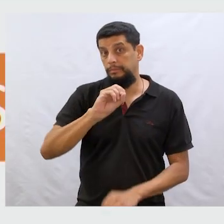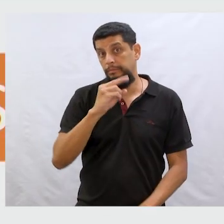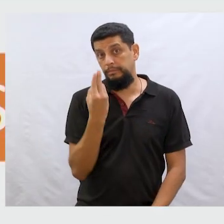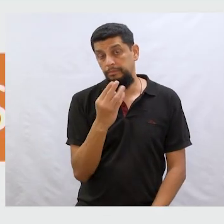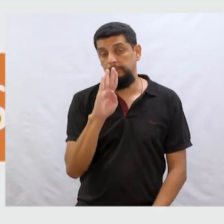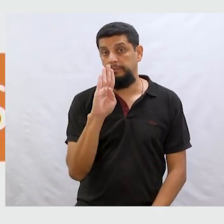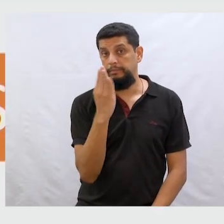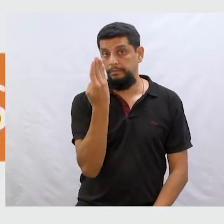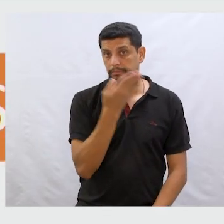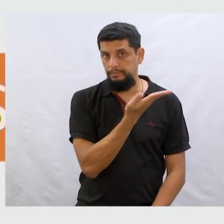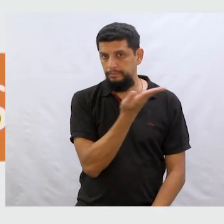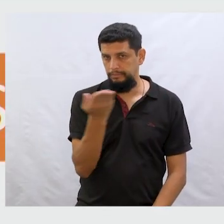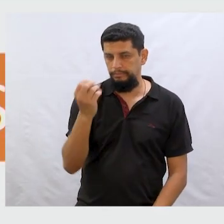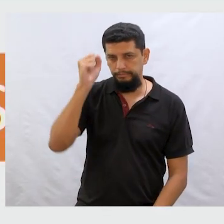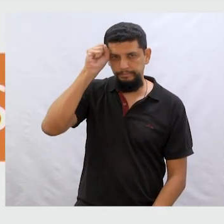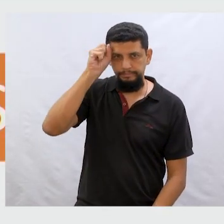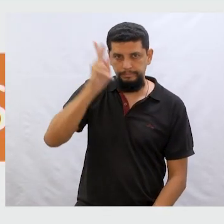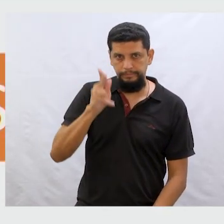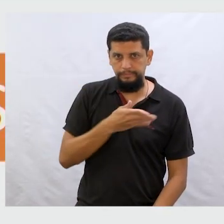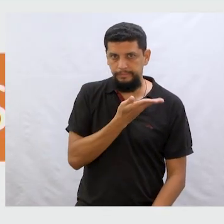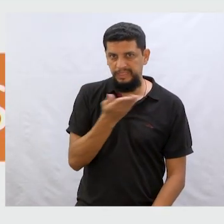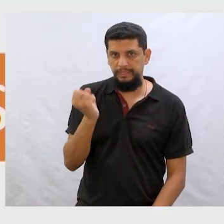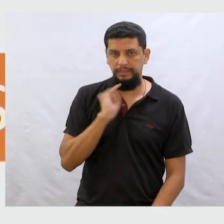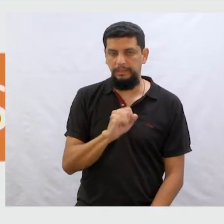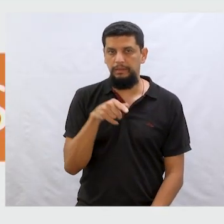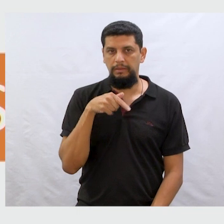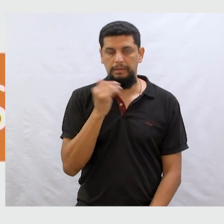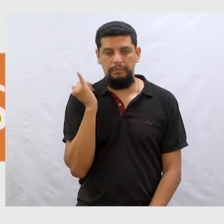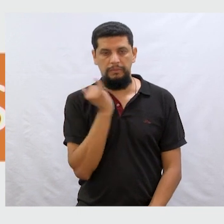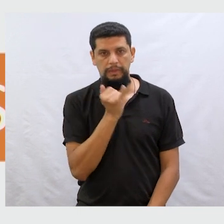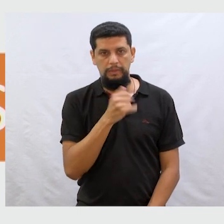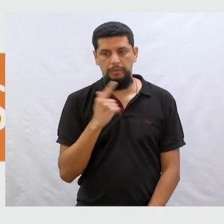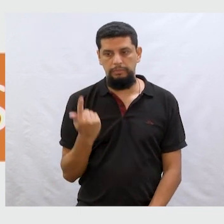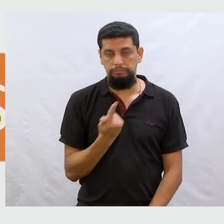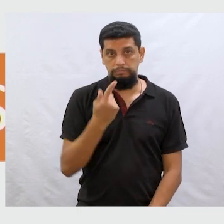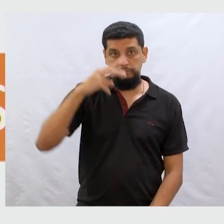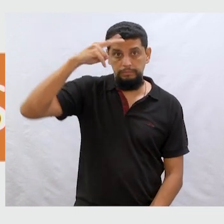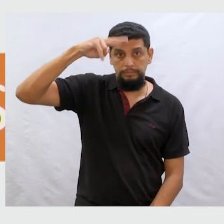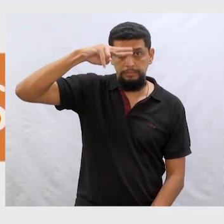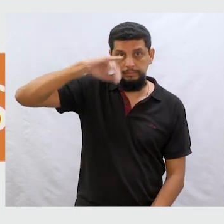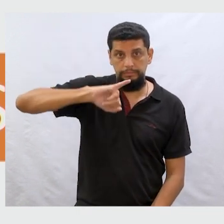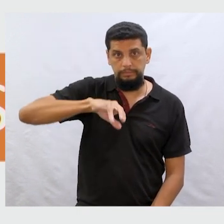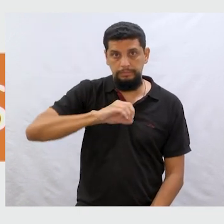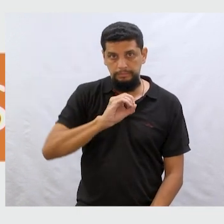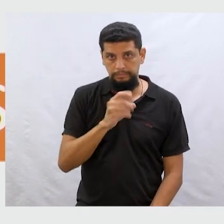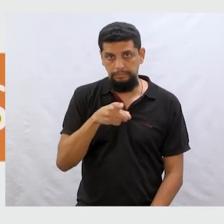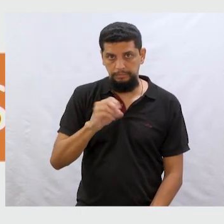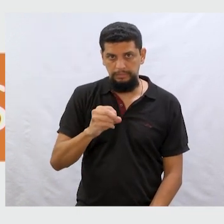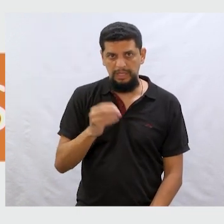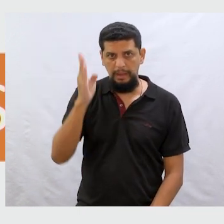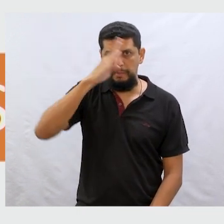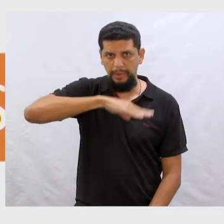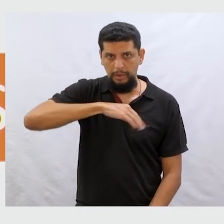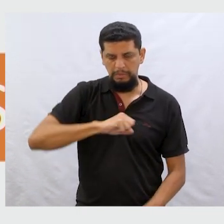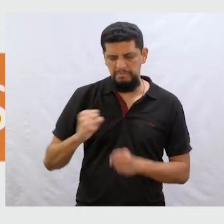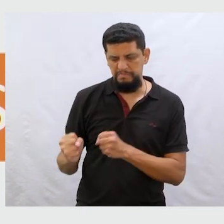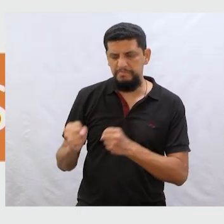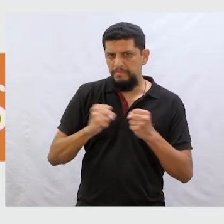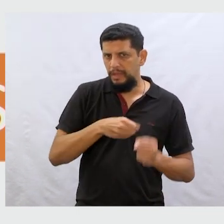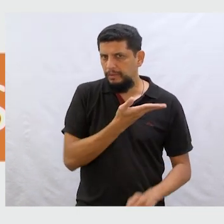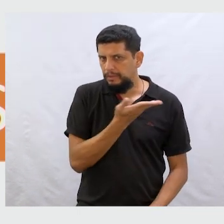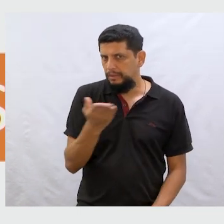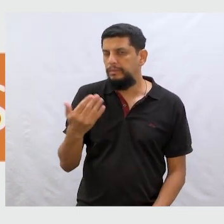assim de cara, tá bom? Que eu sei que vocês estão espertos aí. Gente, se eu falar assim, ó, o gigante da história, João e o pé de feijão, é malvado e